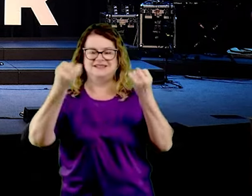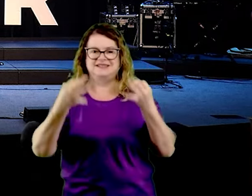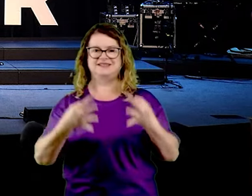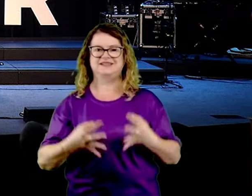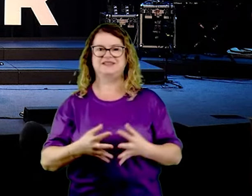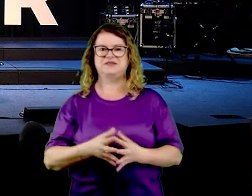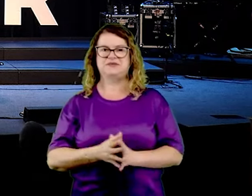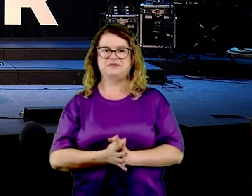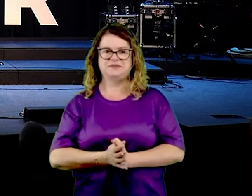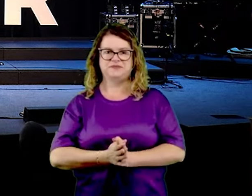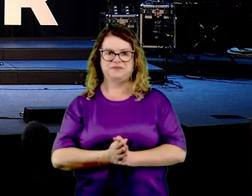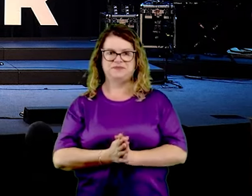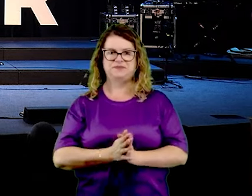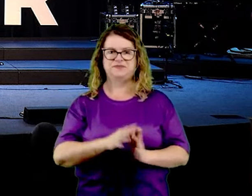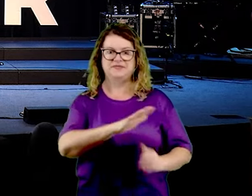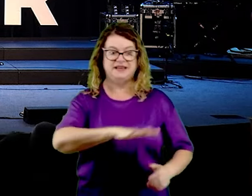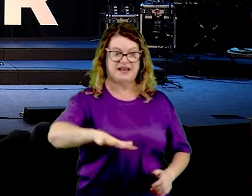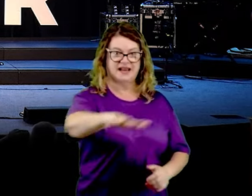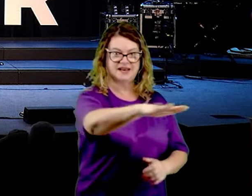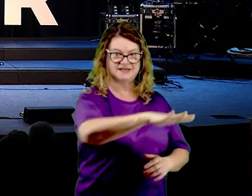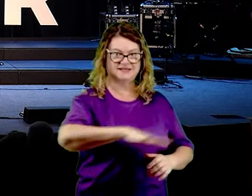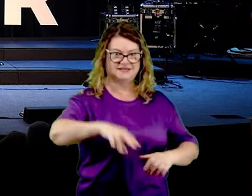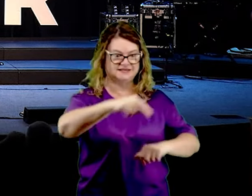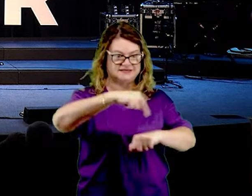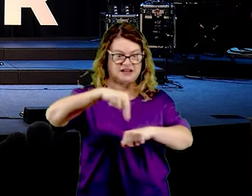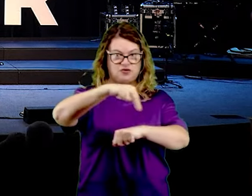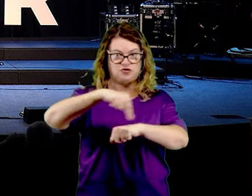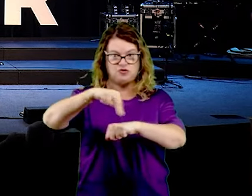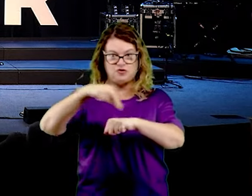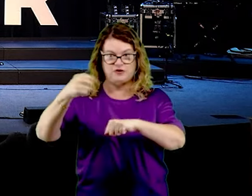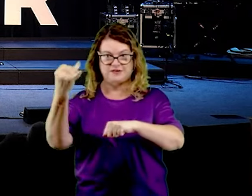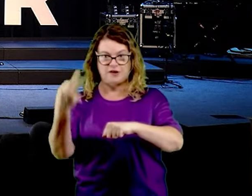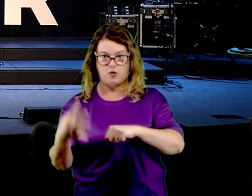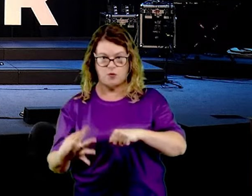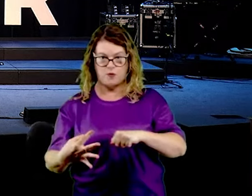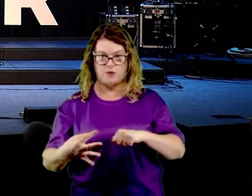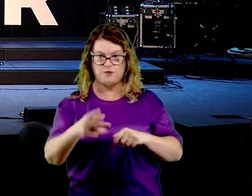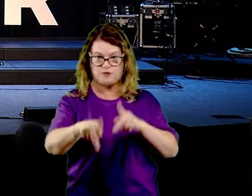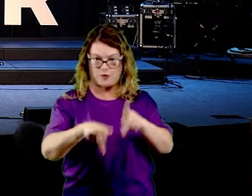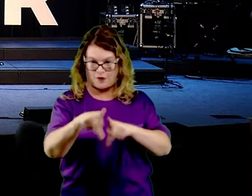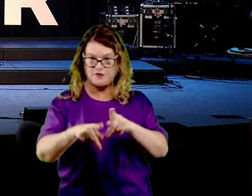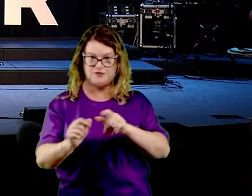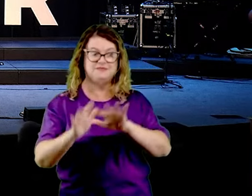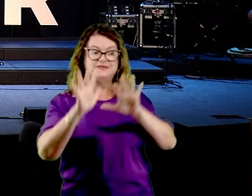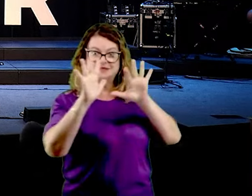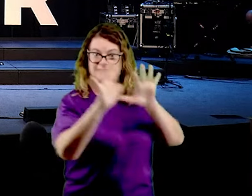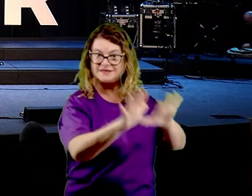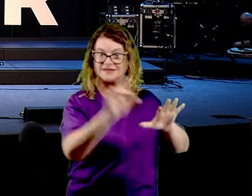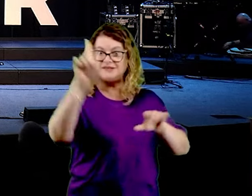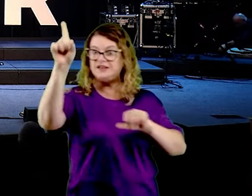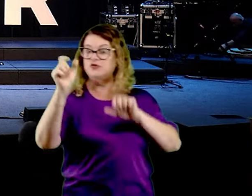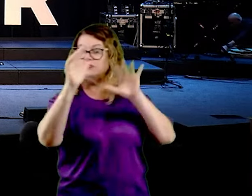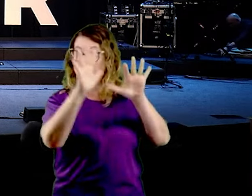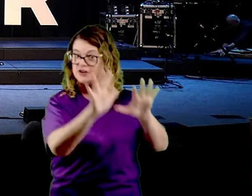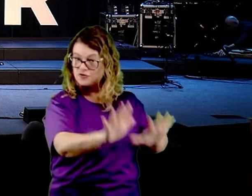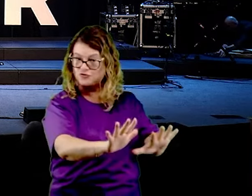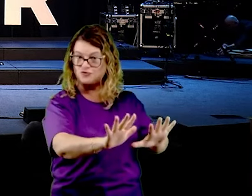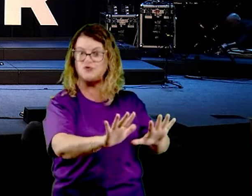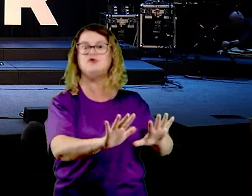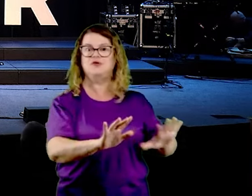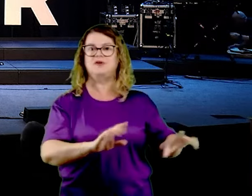o Senhor deixou ficar, para por elas provar a Israel a saber a todos os que não